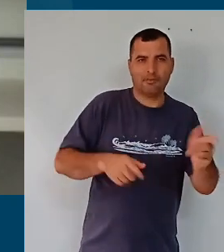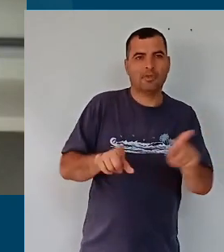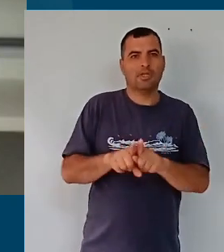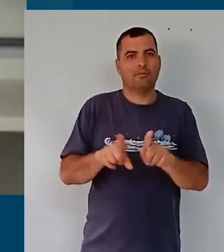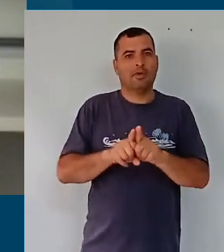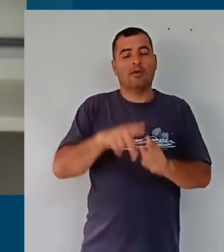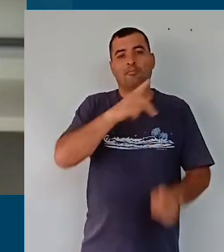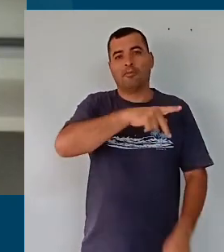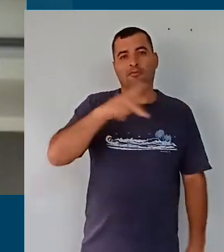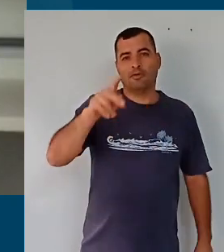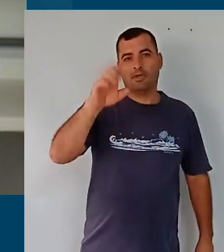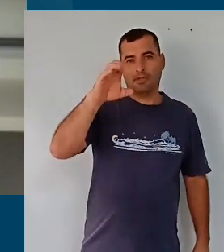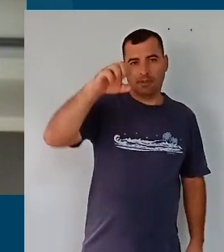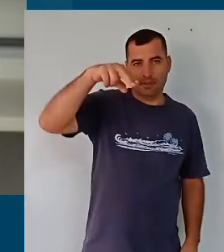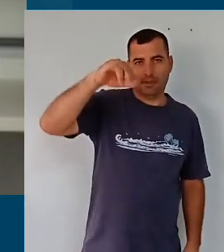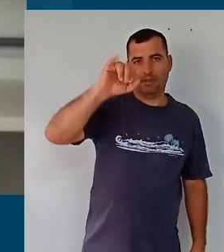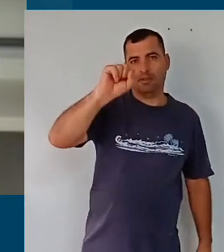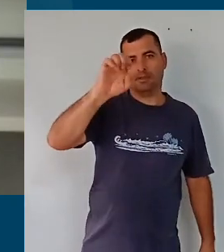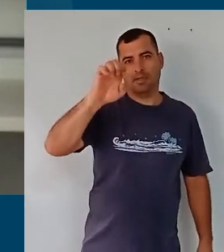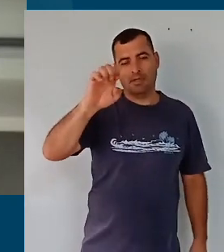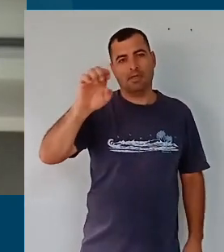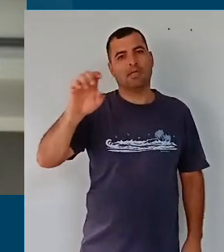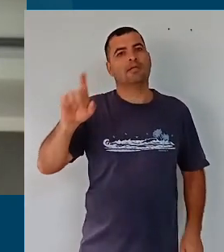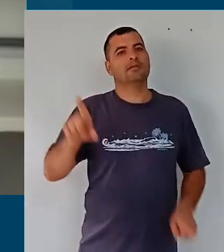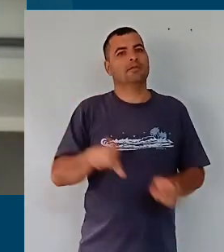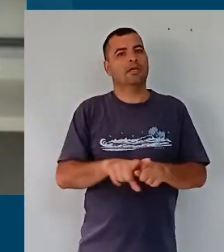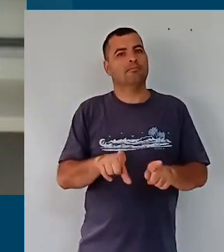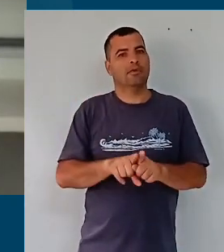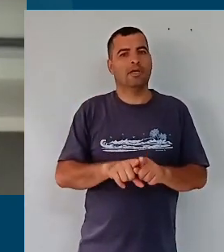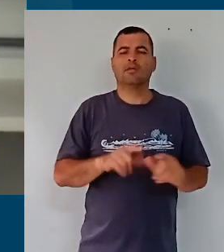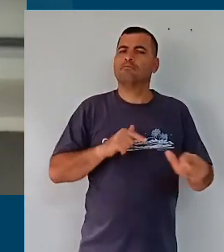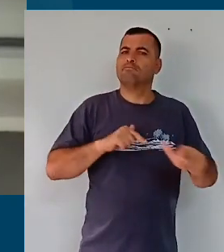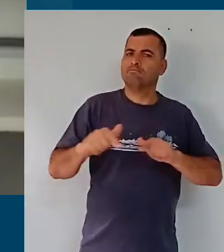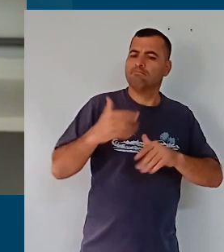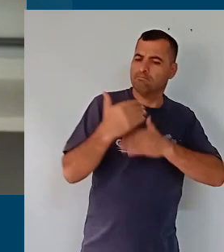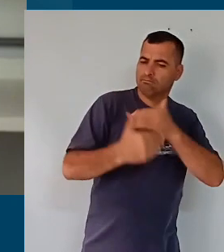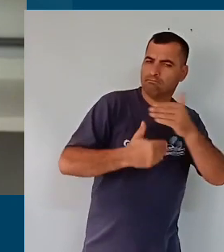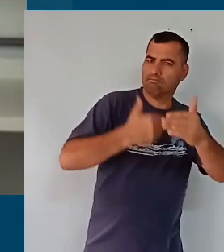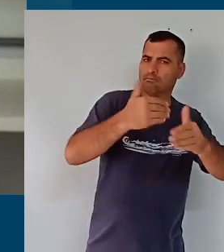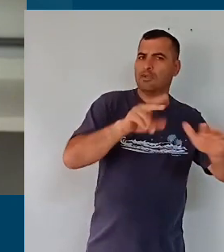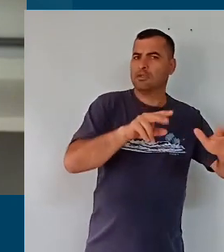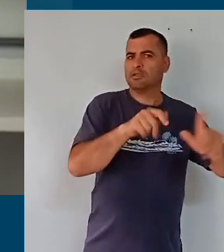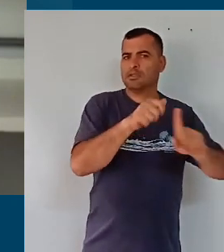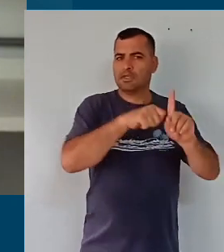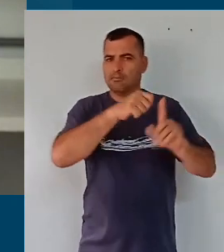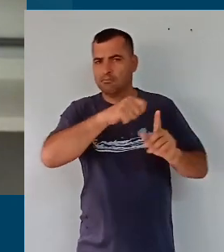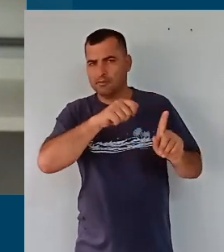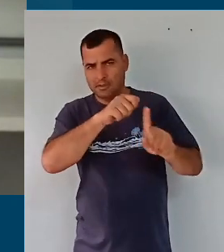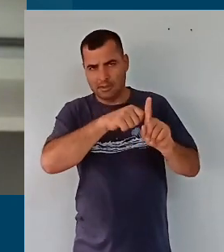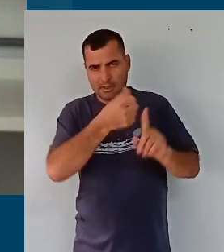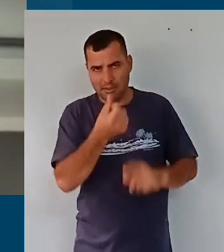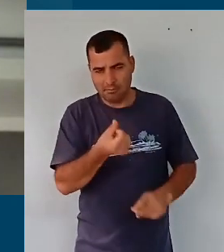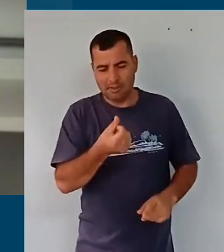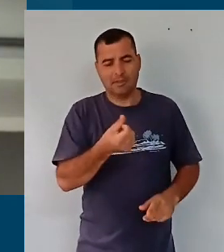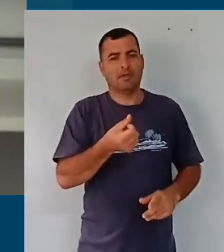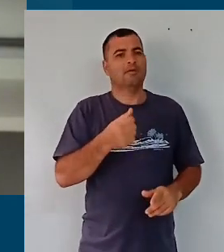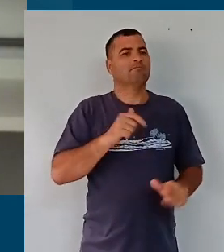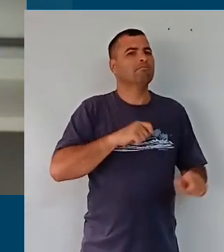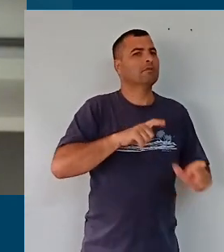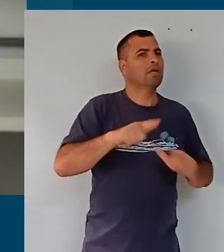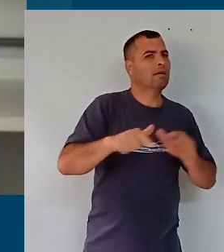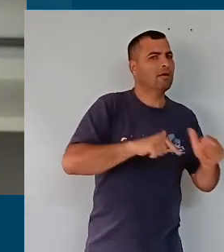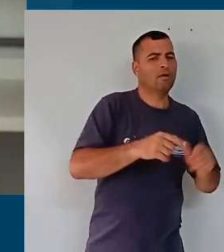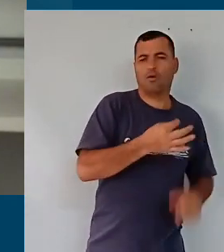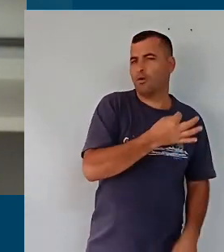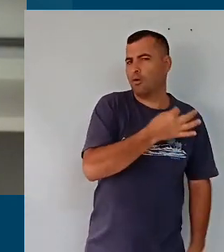especial à professora Senise, que desenvolveu durante todo esse semestre um trabalho de muito boa